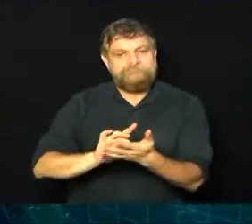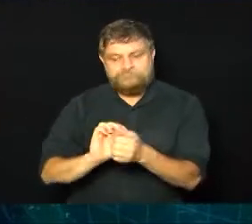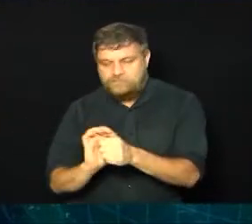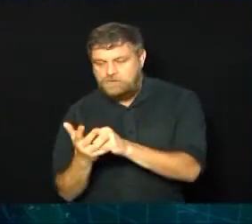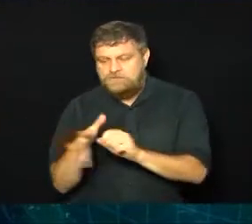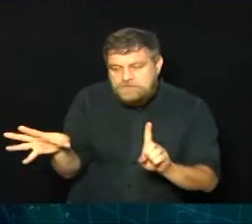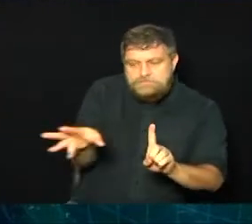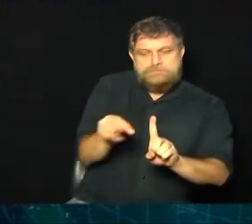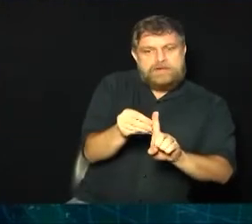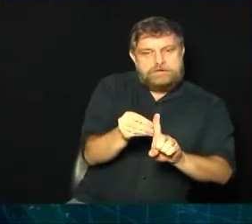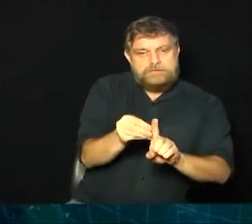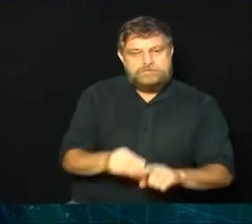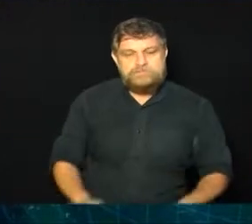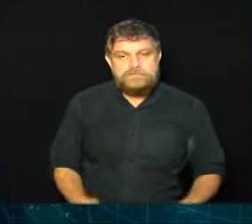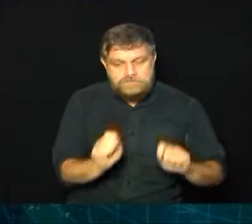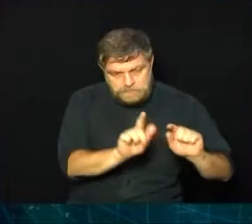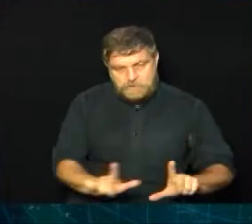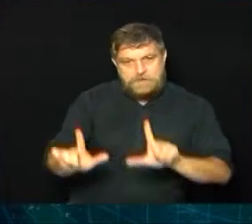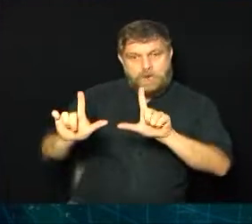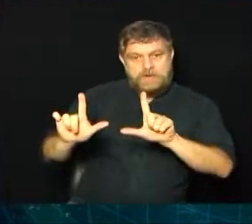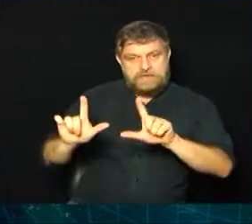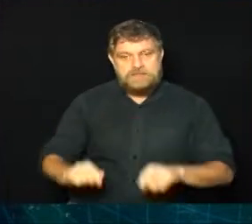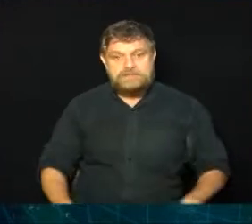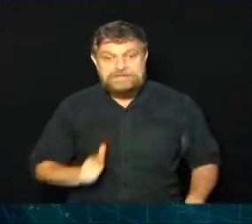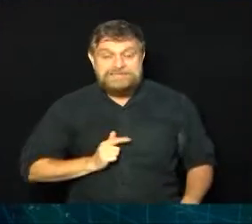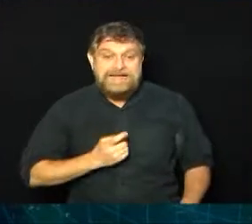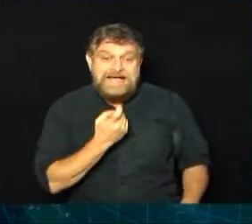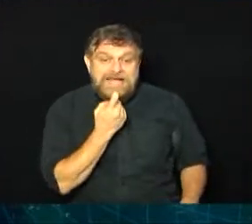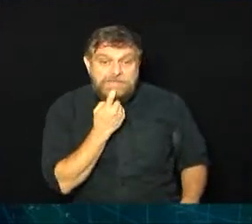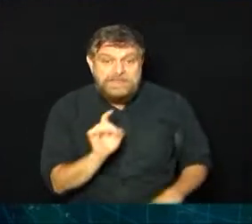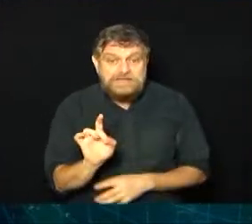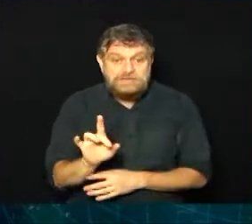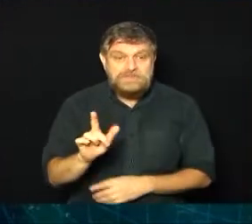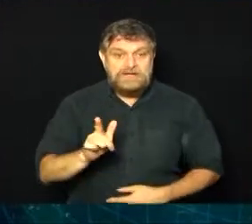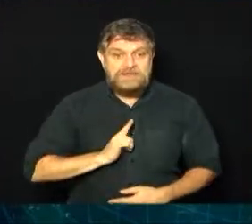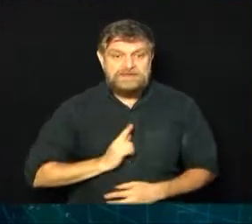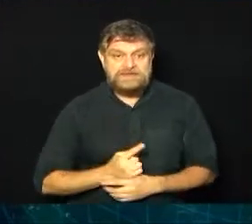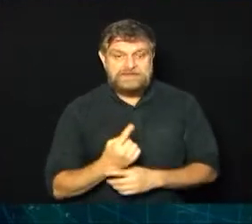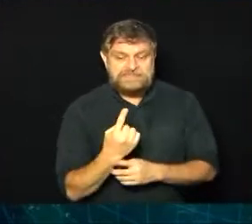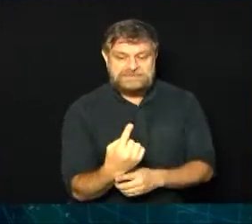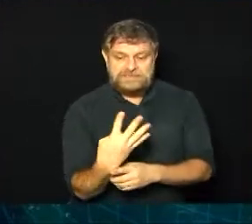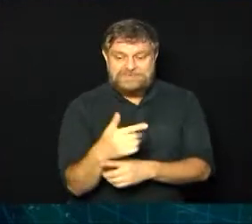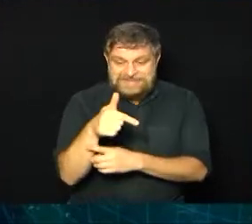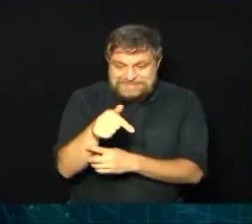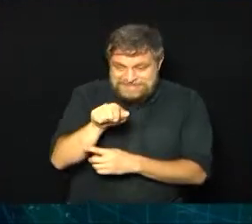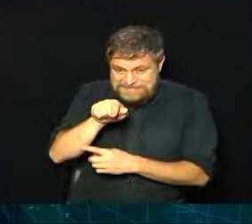vamos para a próxima tela, só Campinas, Campinas já tem 147